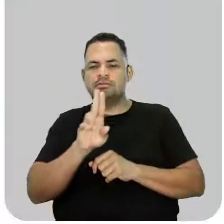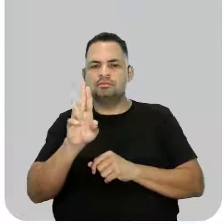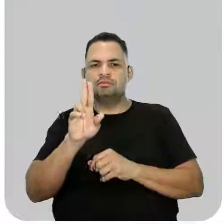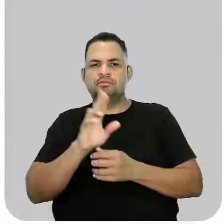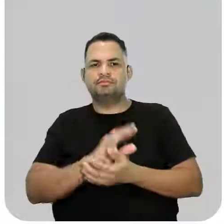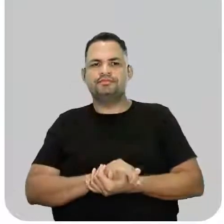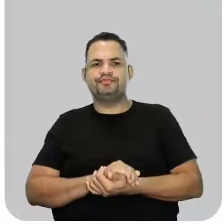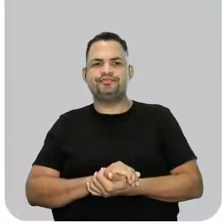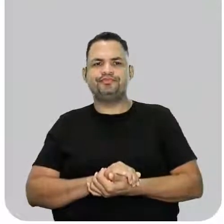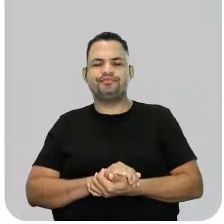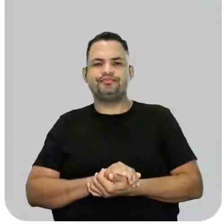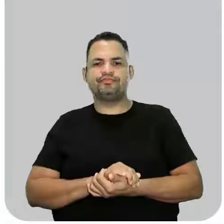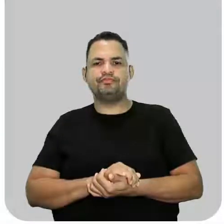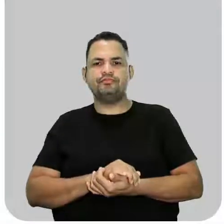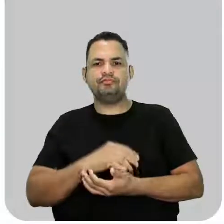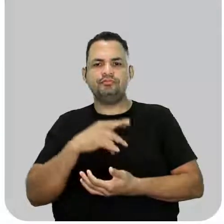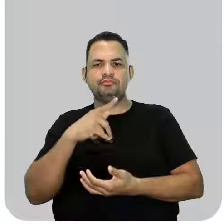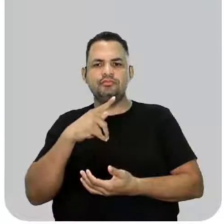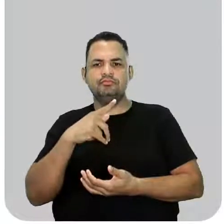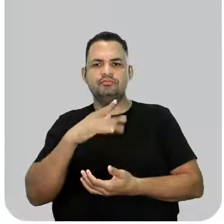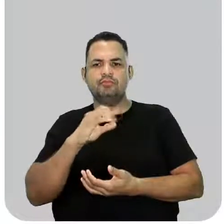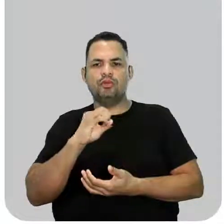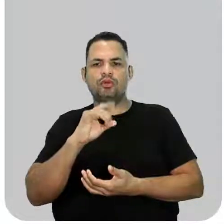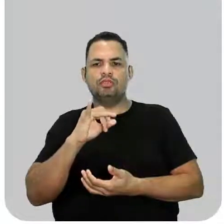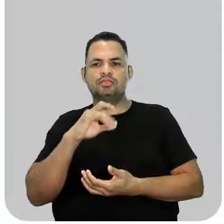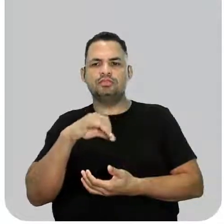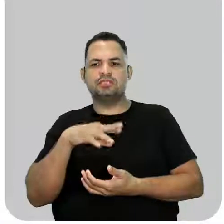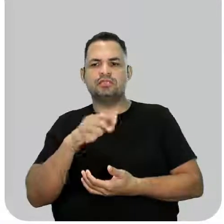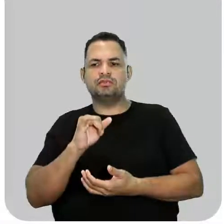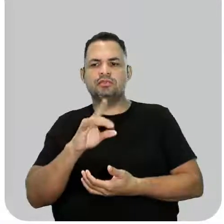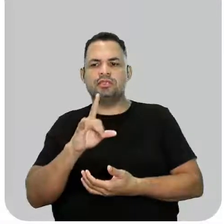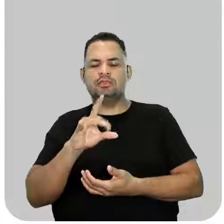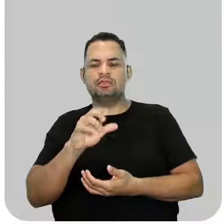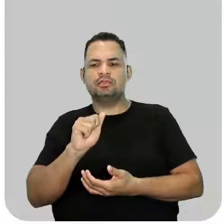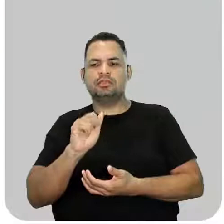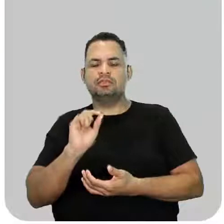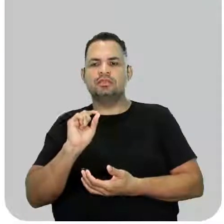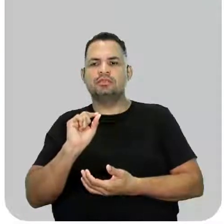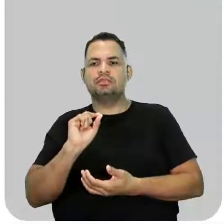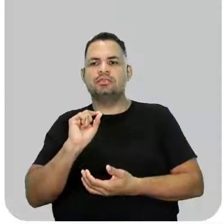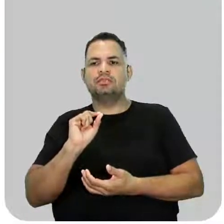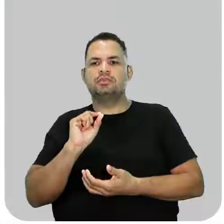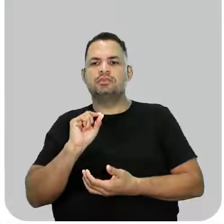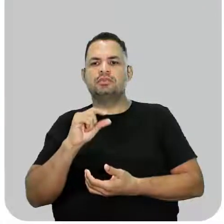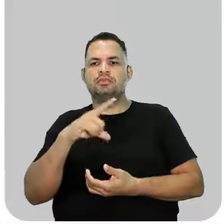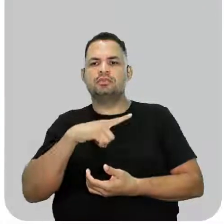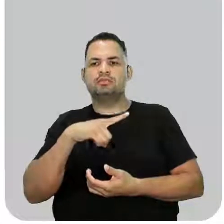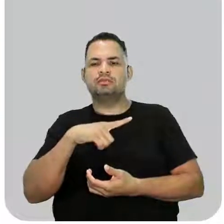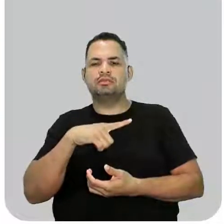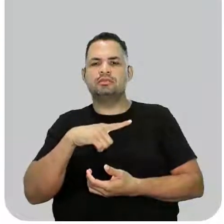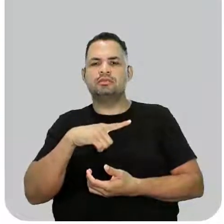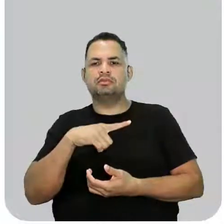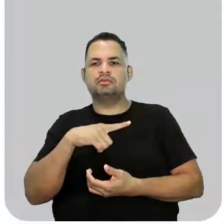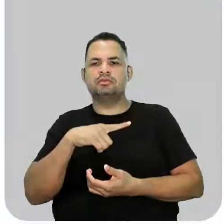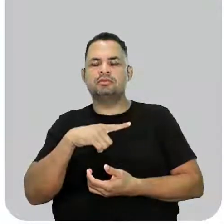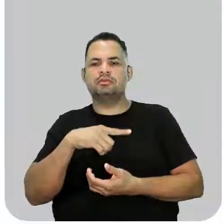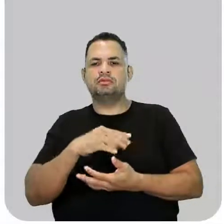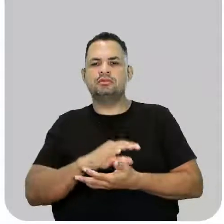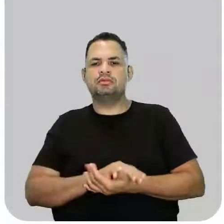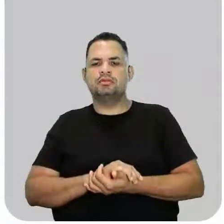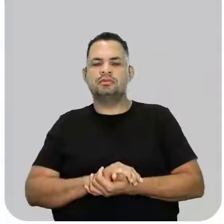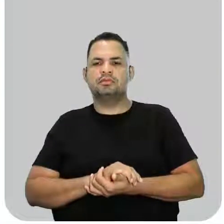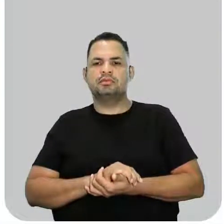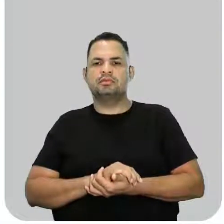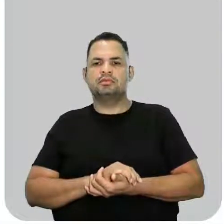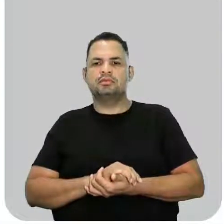ele fala poliinsaturada, o que ele quer dizer? Ele quer dizer que tem insaturação, insaturada,